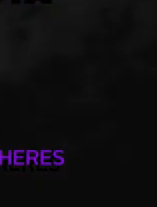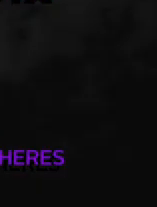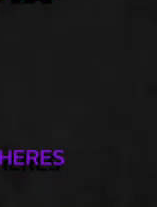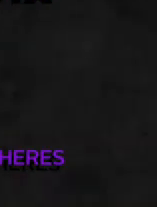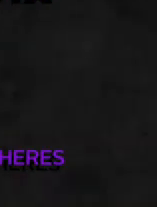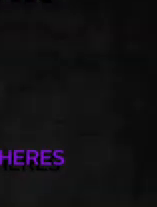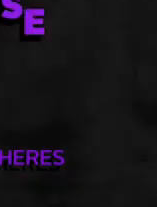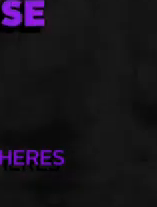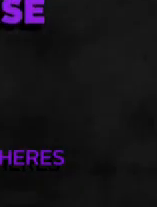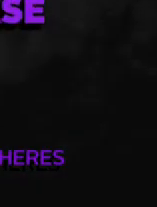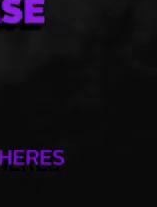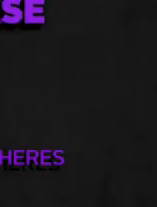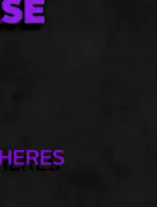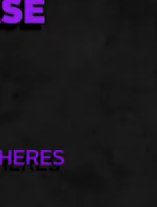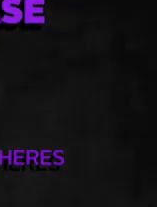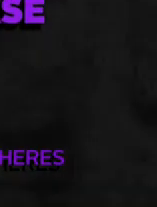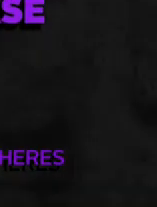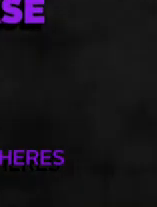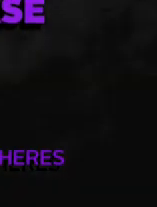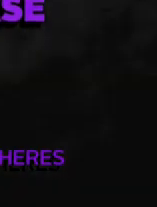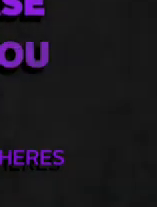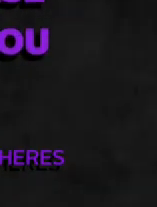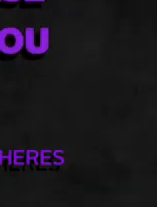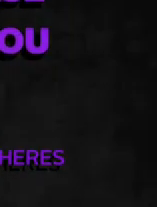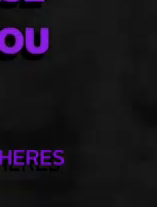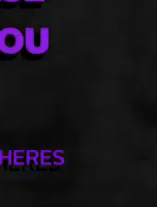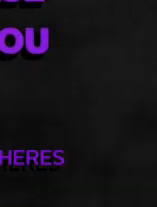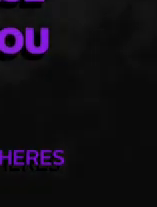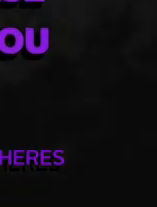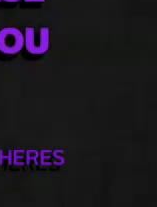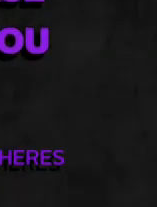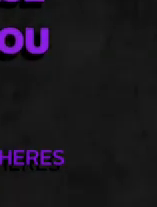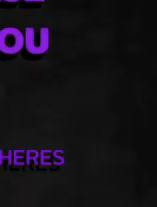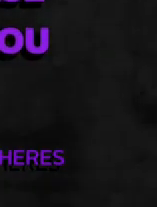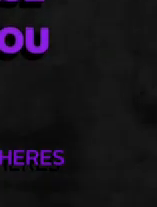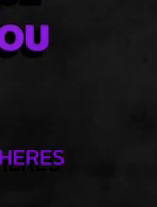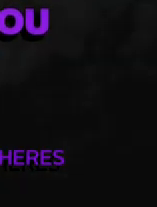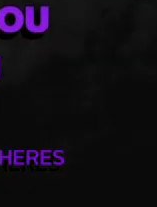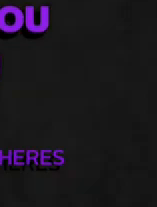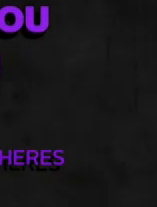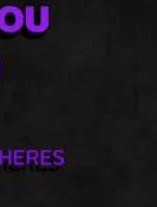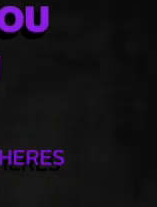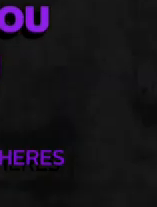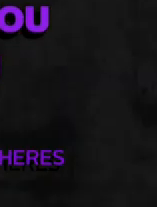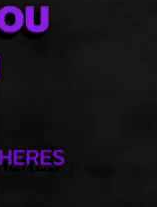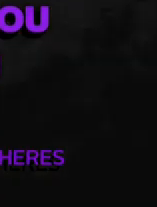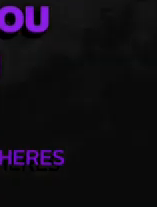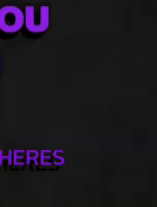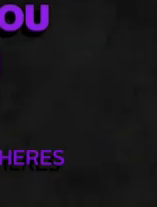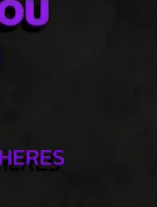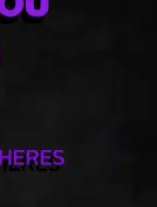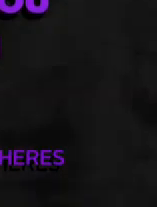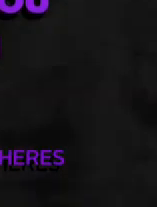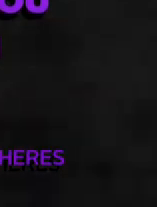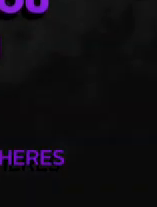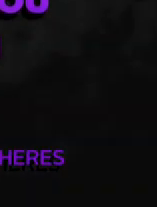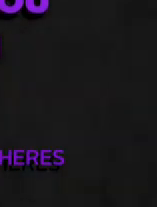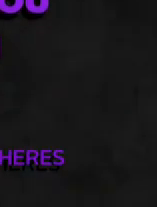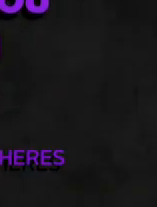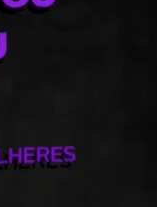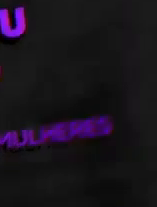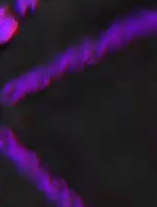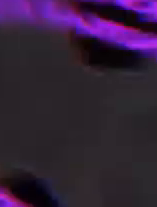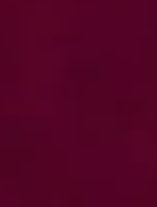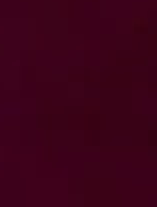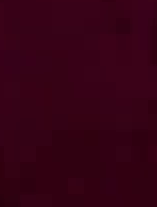ação, conduta ou omissão que, com base no gênero, cause dano ou sofrimento a uma ou várias